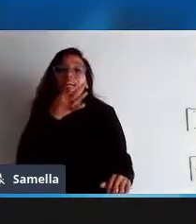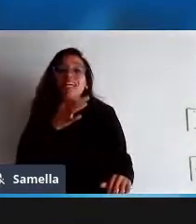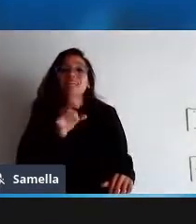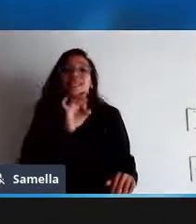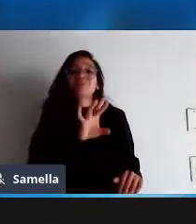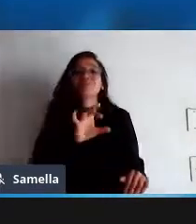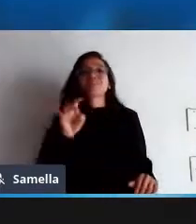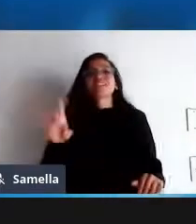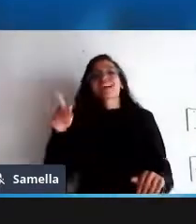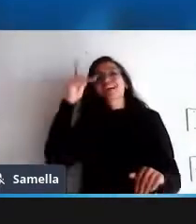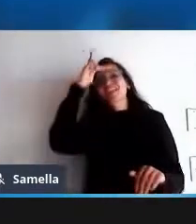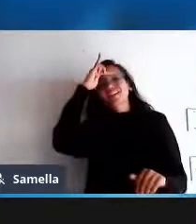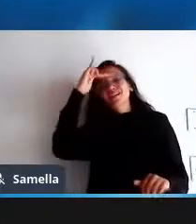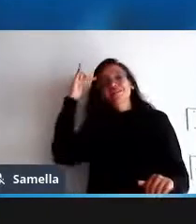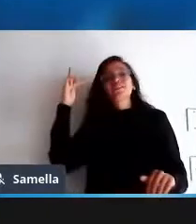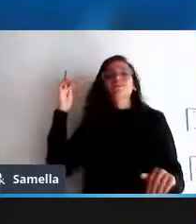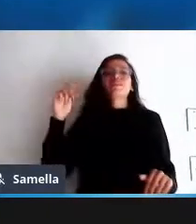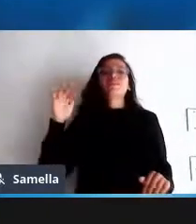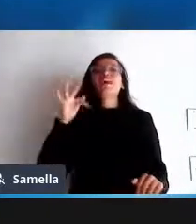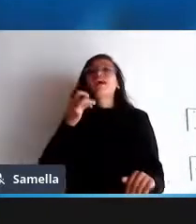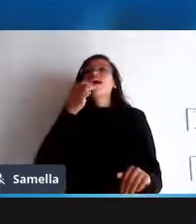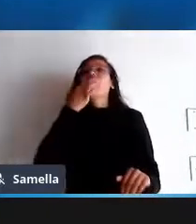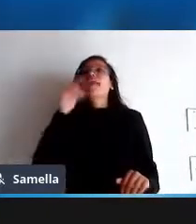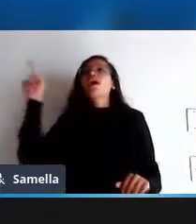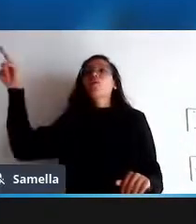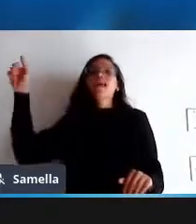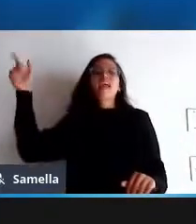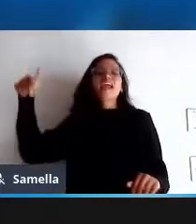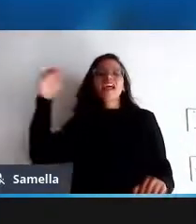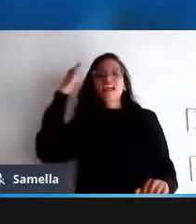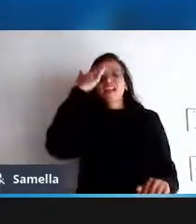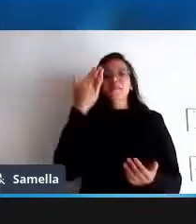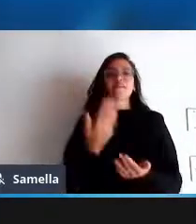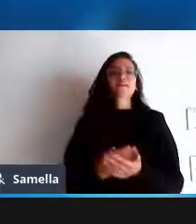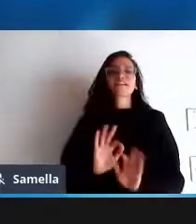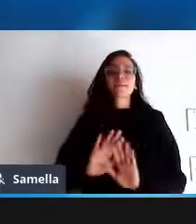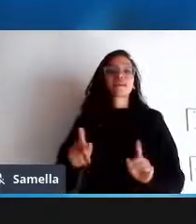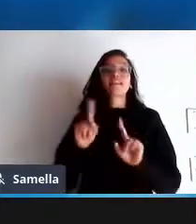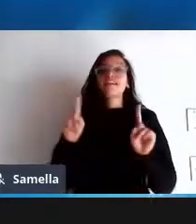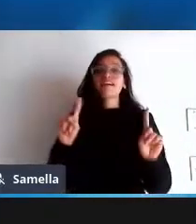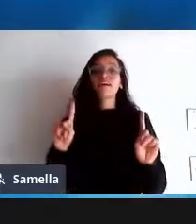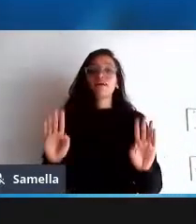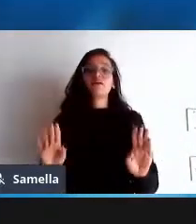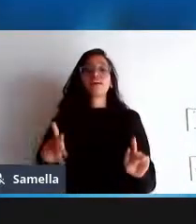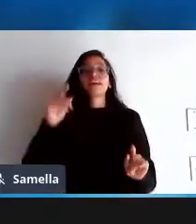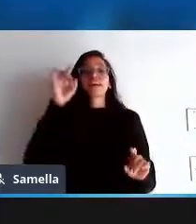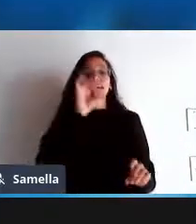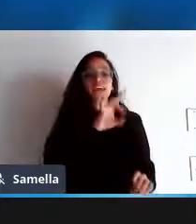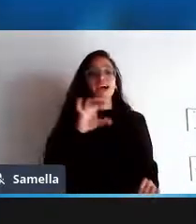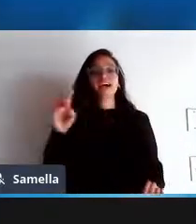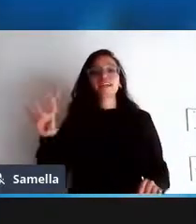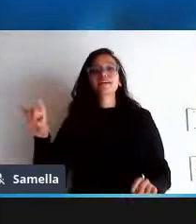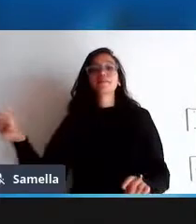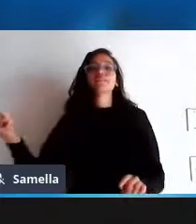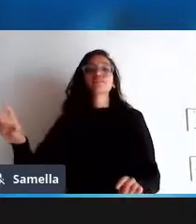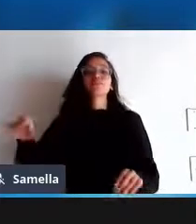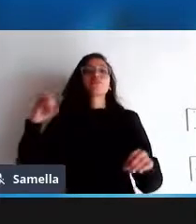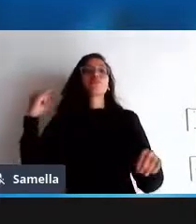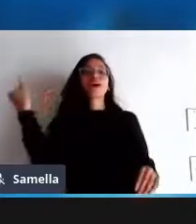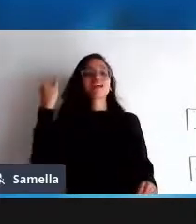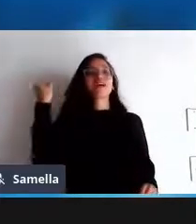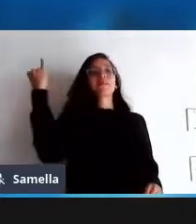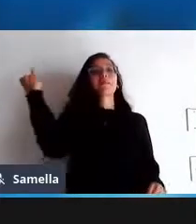ninguém tem voz maior do que outra ninguém tem mais razão do que o outro quando a gente está falando de